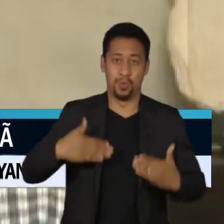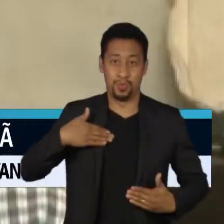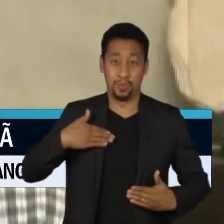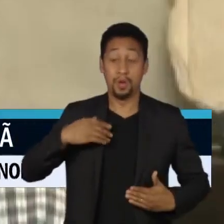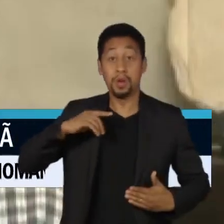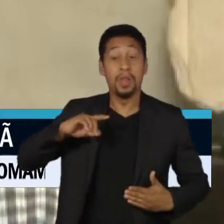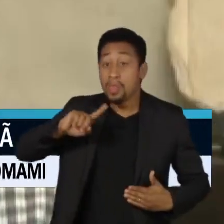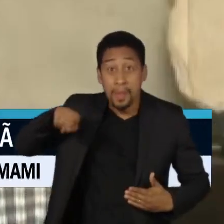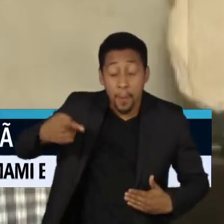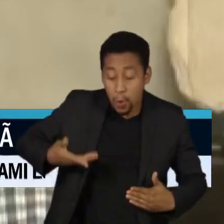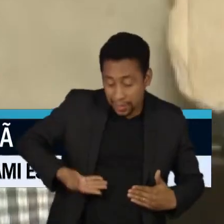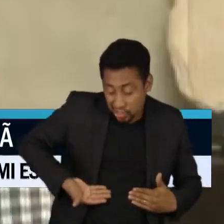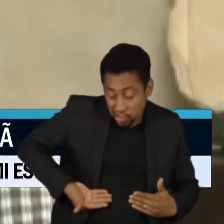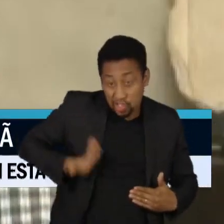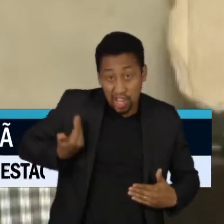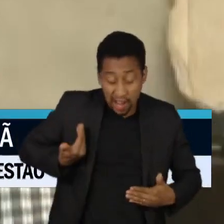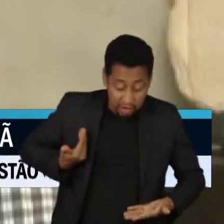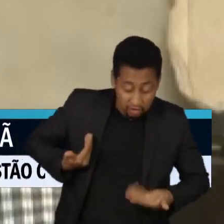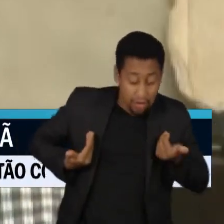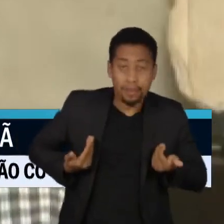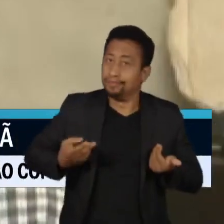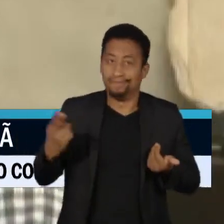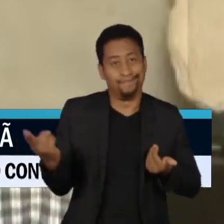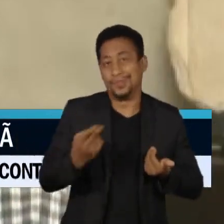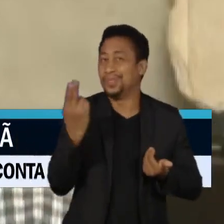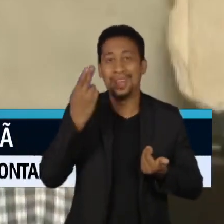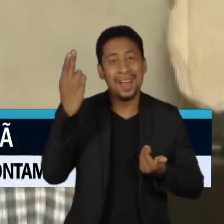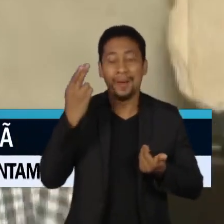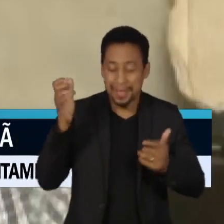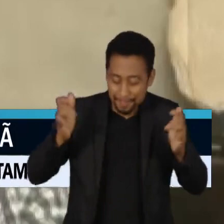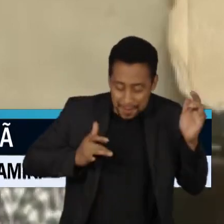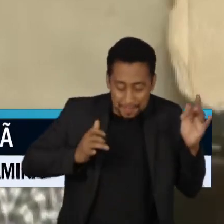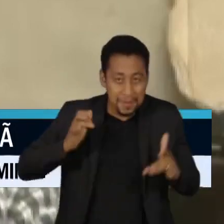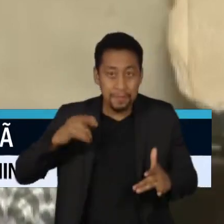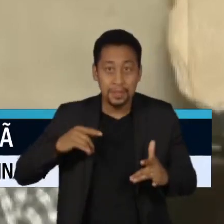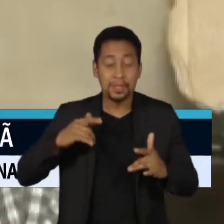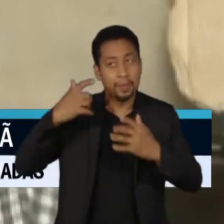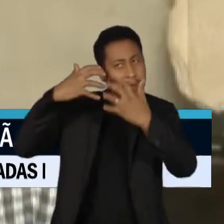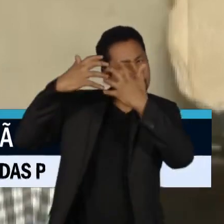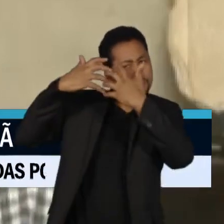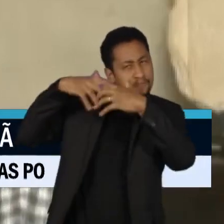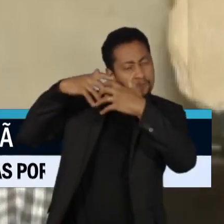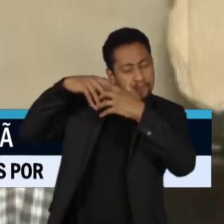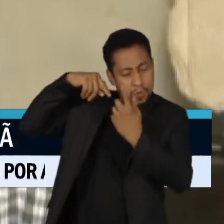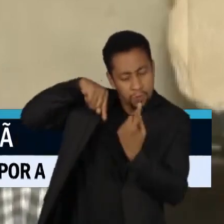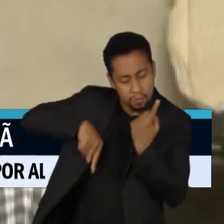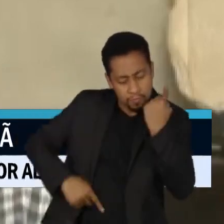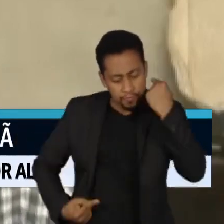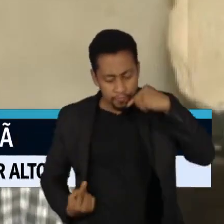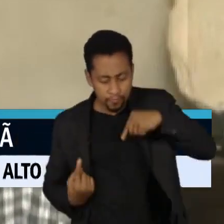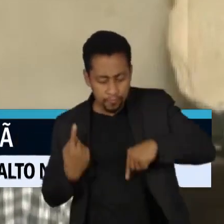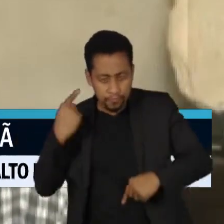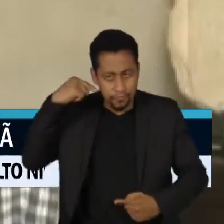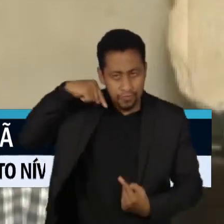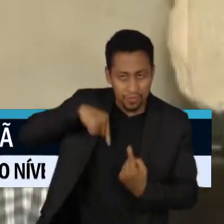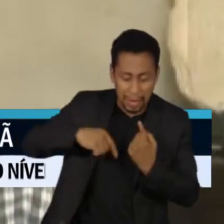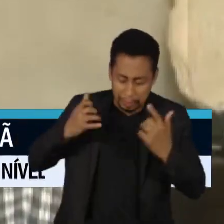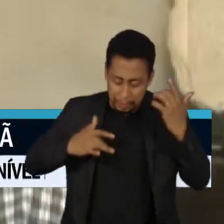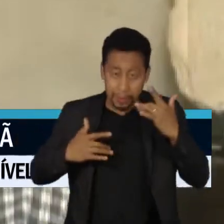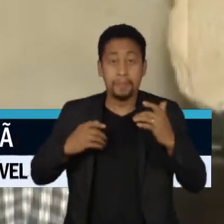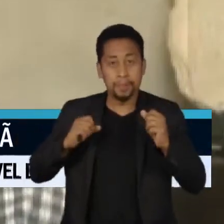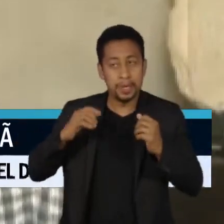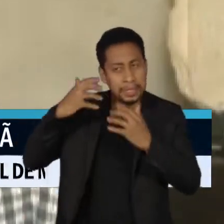impregnado. Ele vai acumulando um sistema nervoso, por exemplo, e a pessoa pode ter lesões irreversíveis